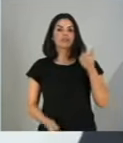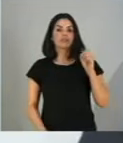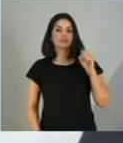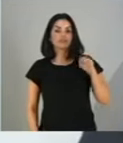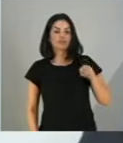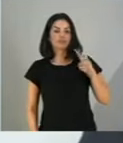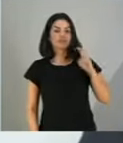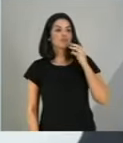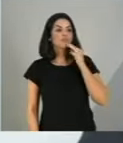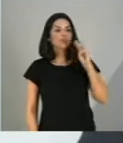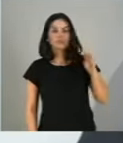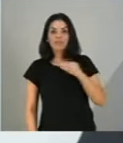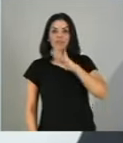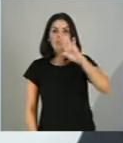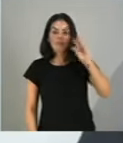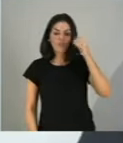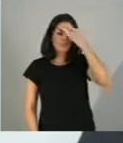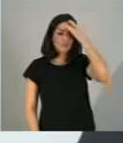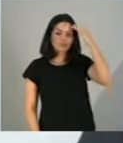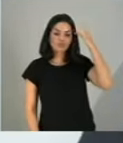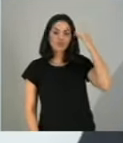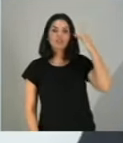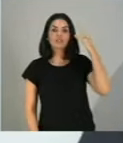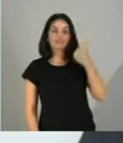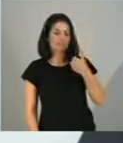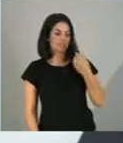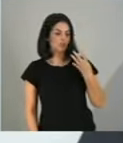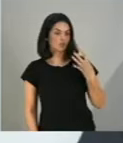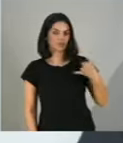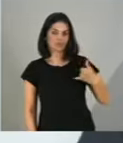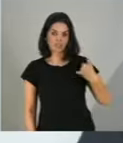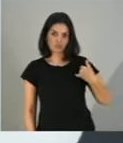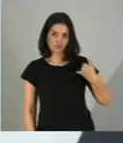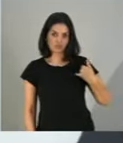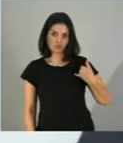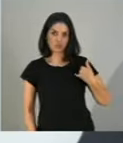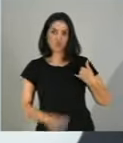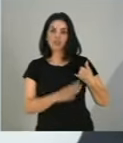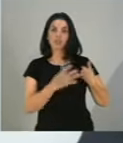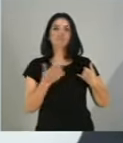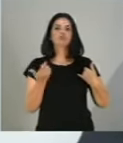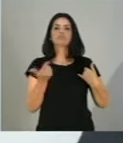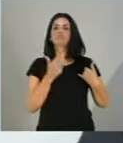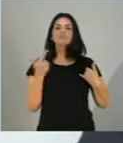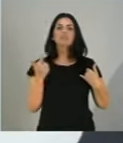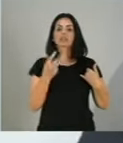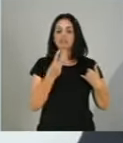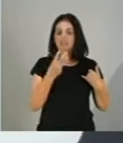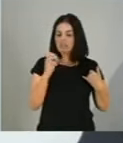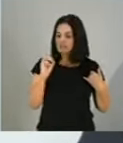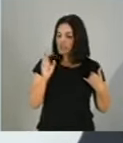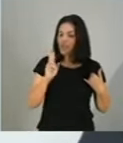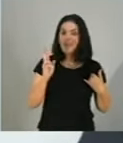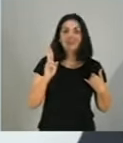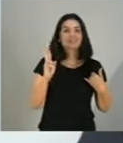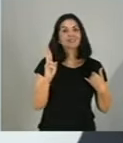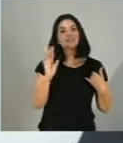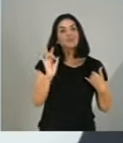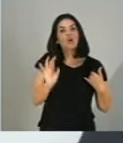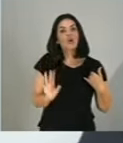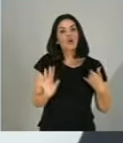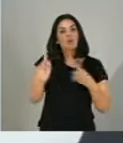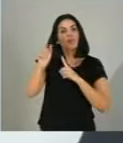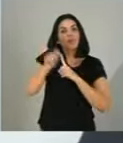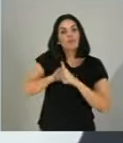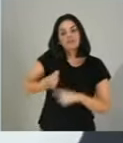de pessoas com menos de 14 anos têm menos de R$ 303,00 por mês